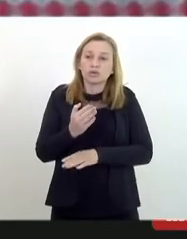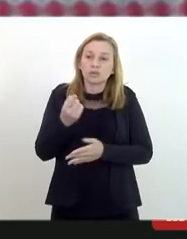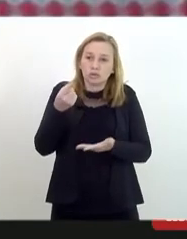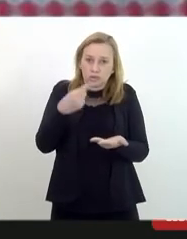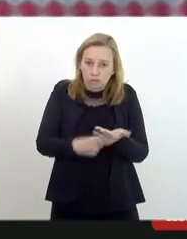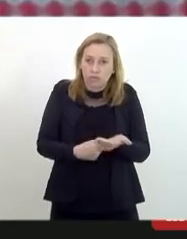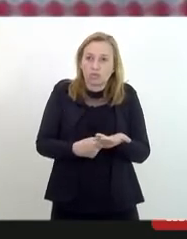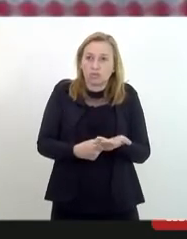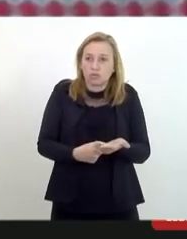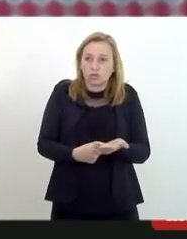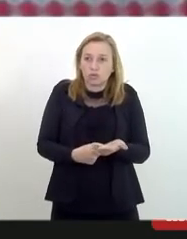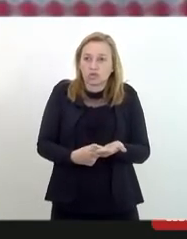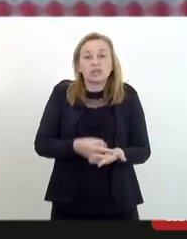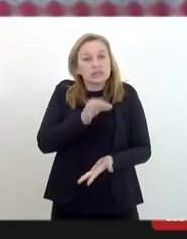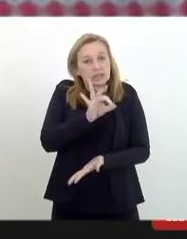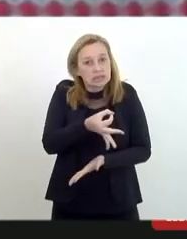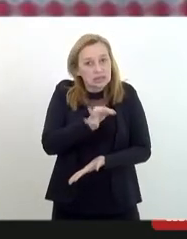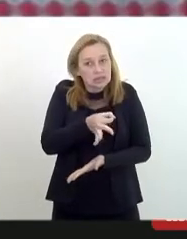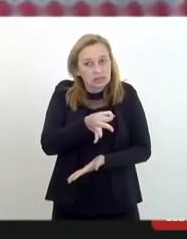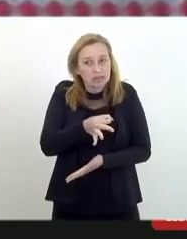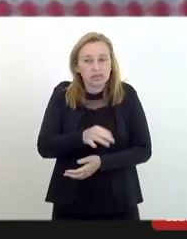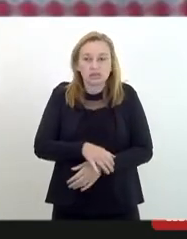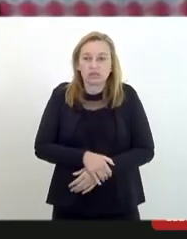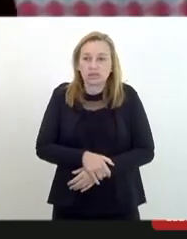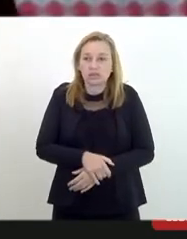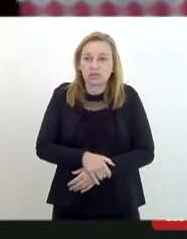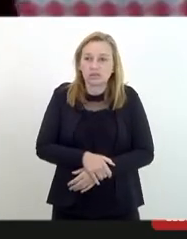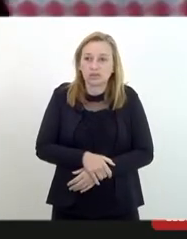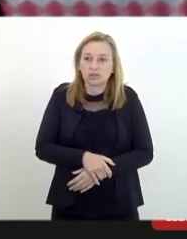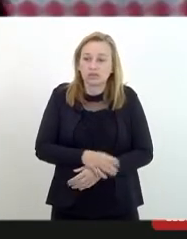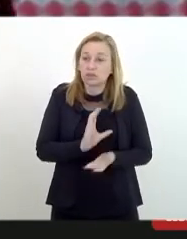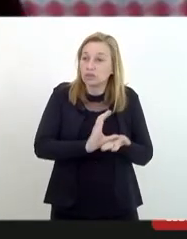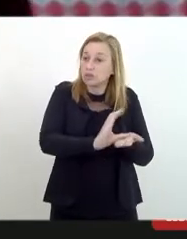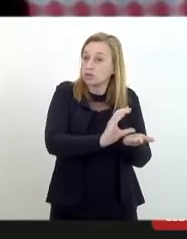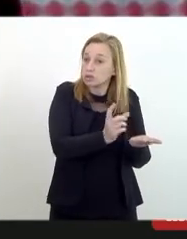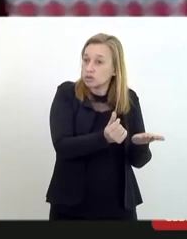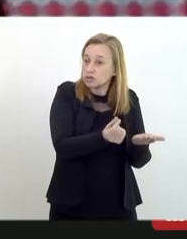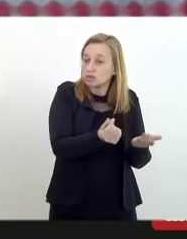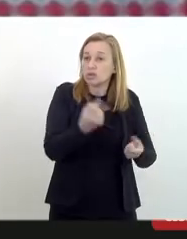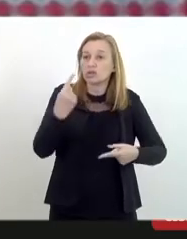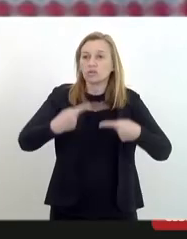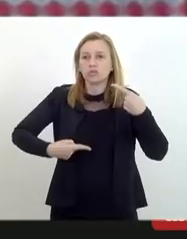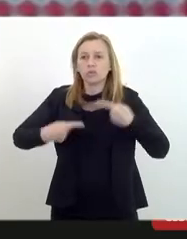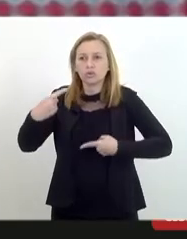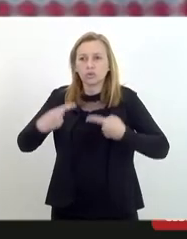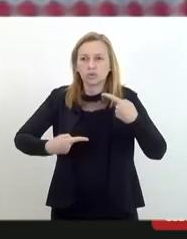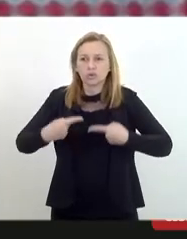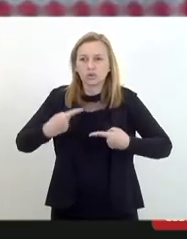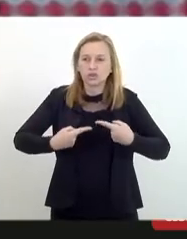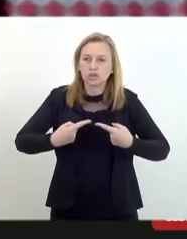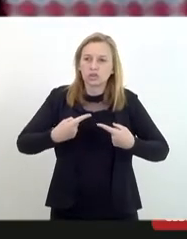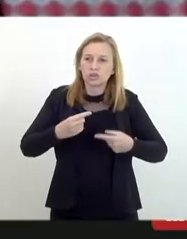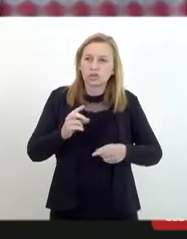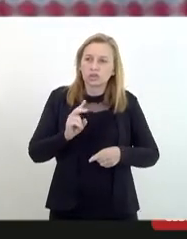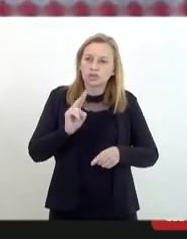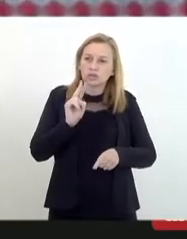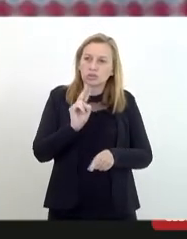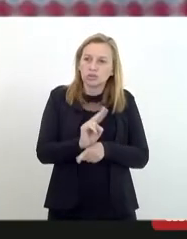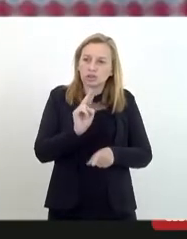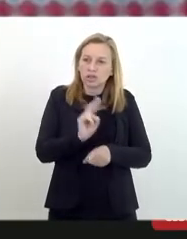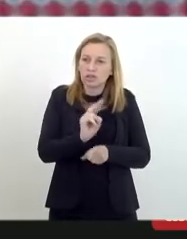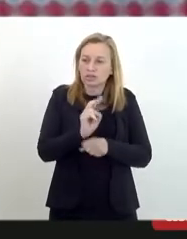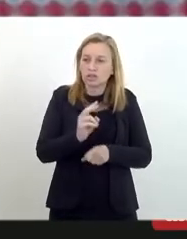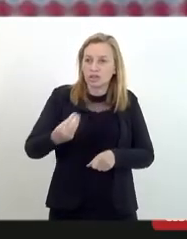em garantir na forma orçamentária a política de defesa da vida dessas